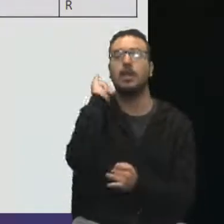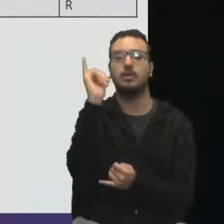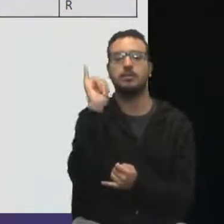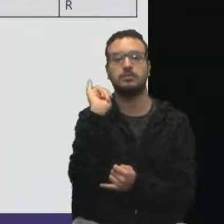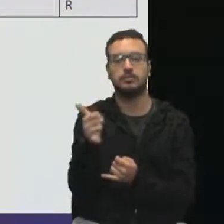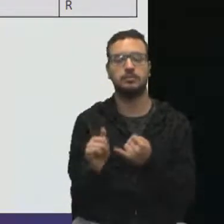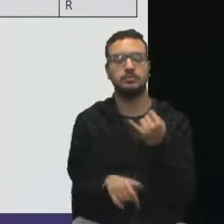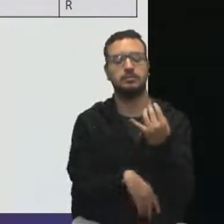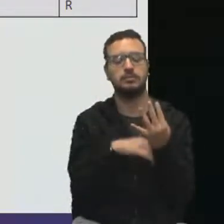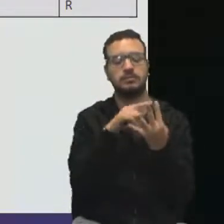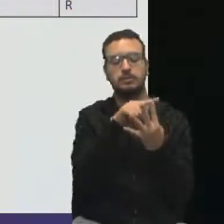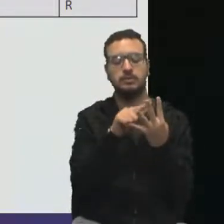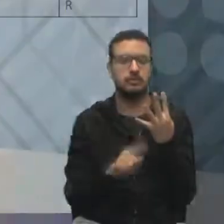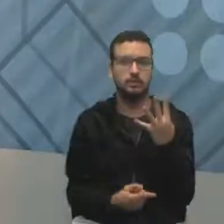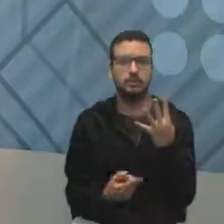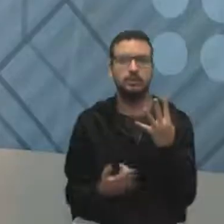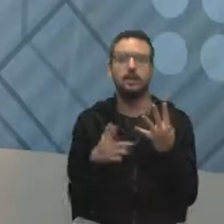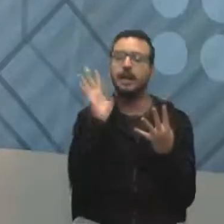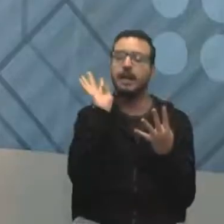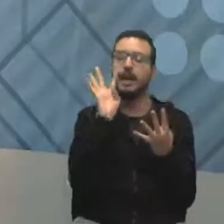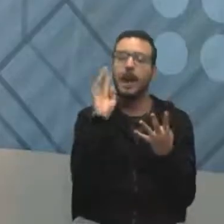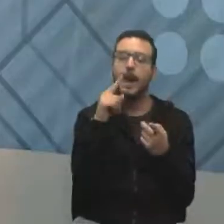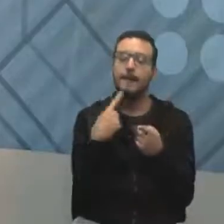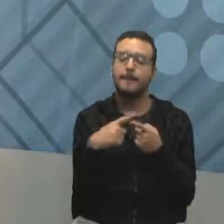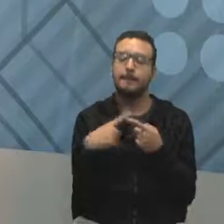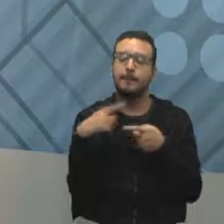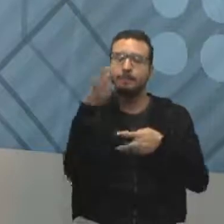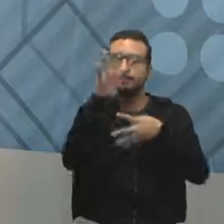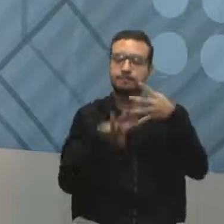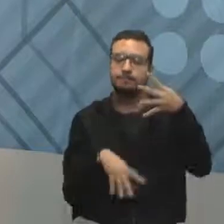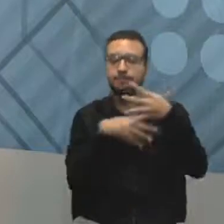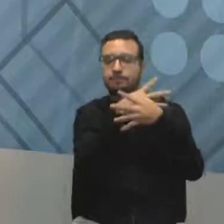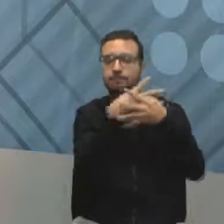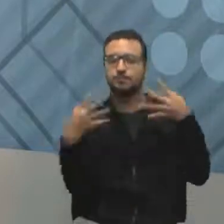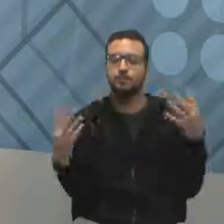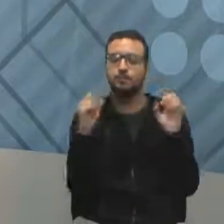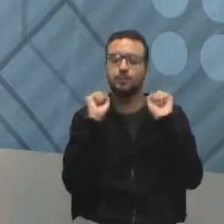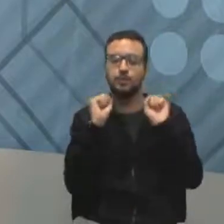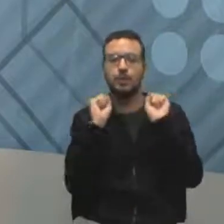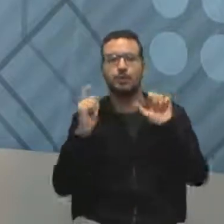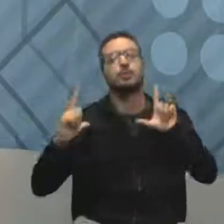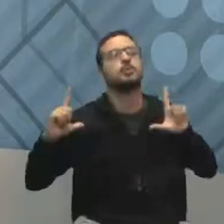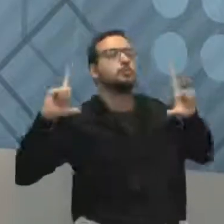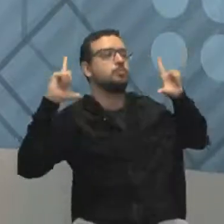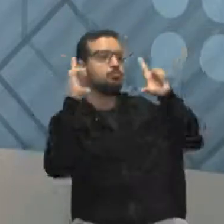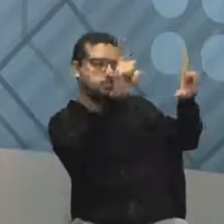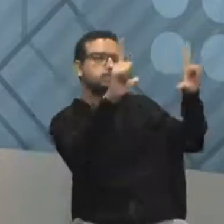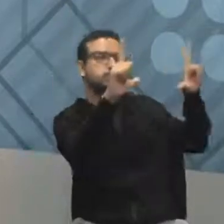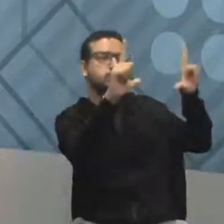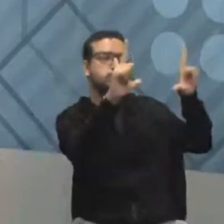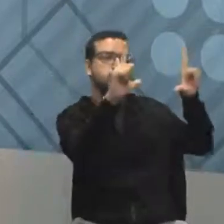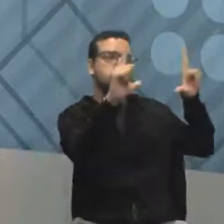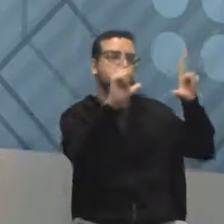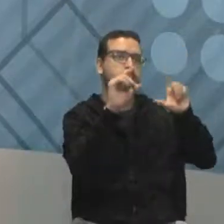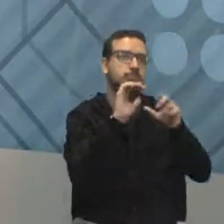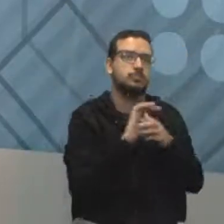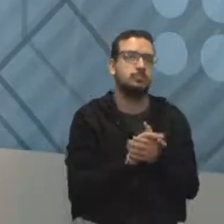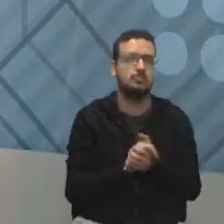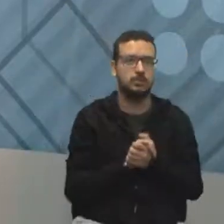O que é legal disso? Que eu vou pegar essa matriz RACI, vou colocar lá no nosso projeto junto da EAP.